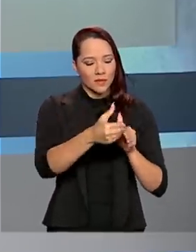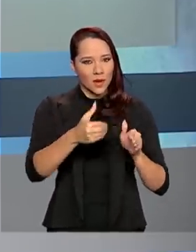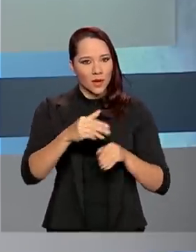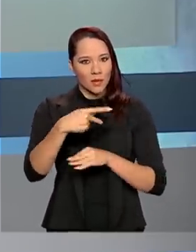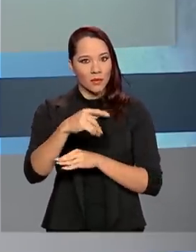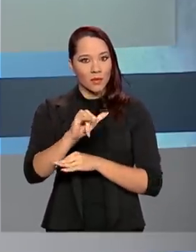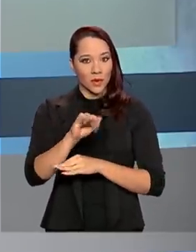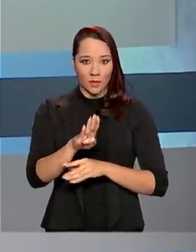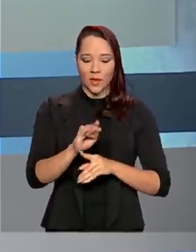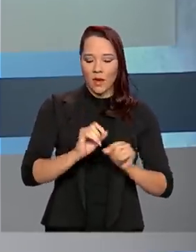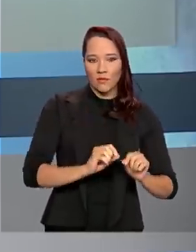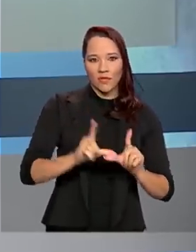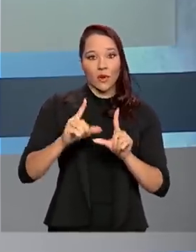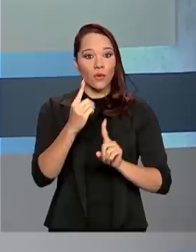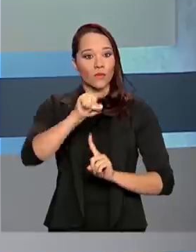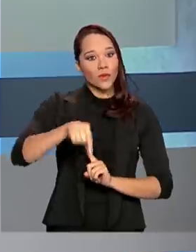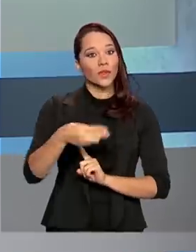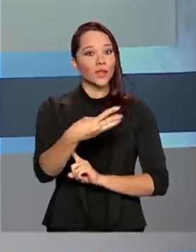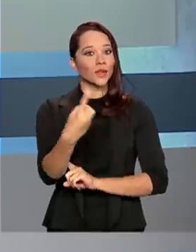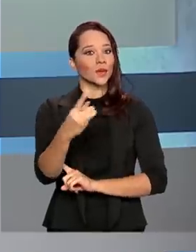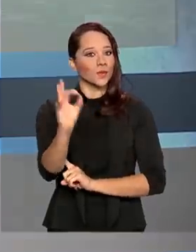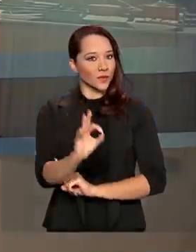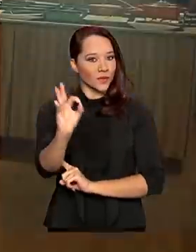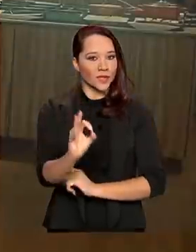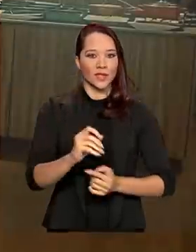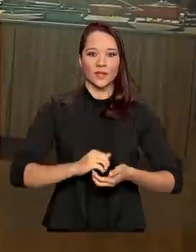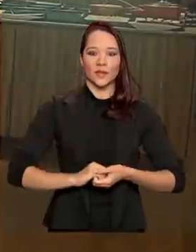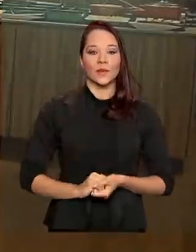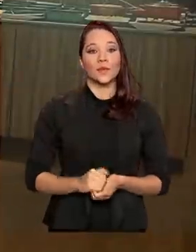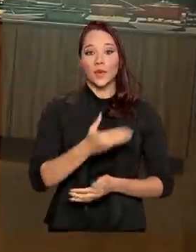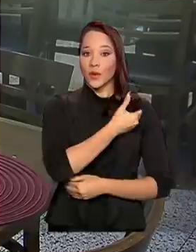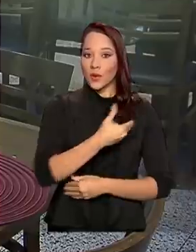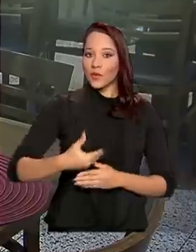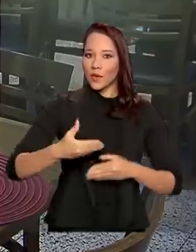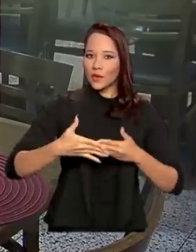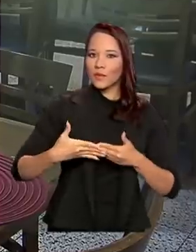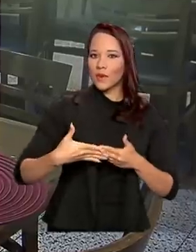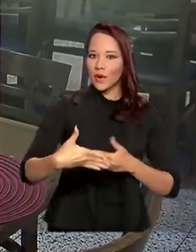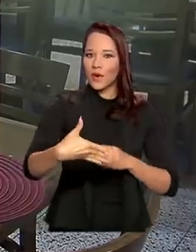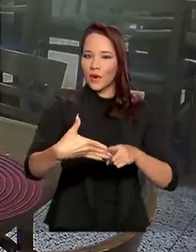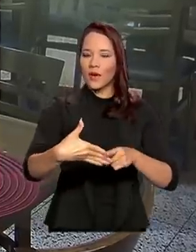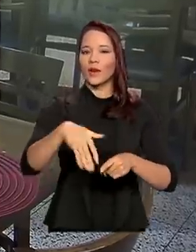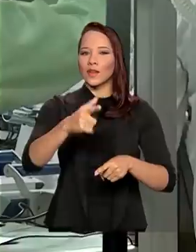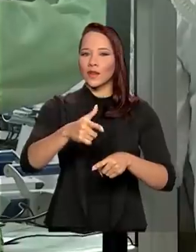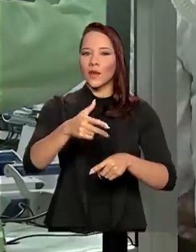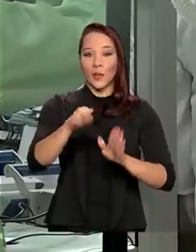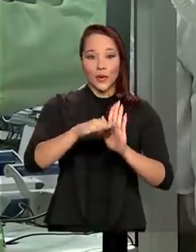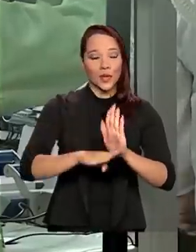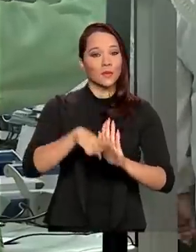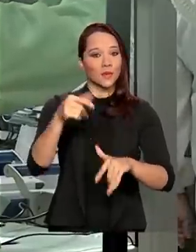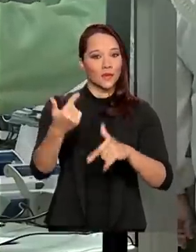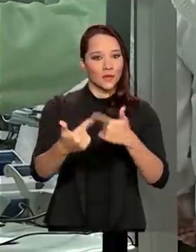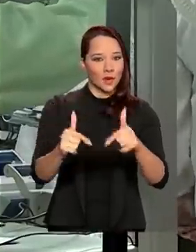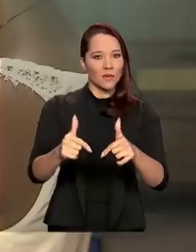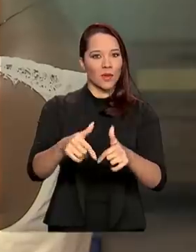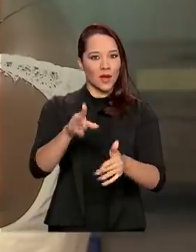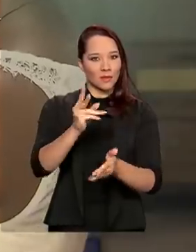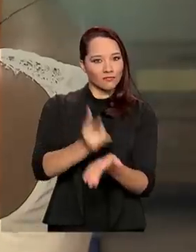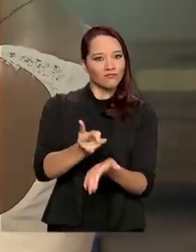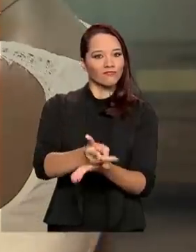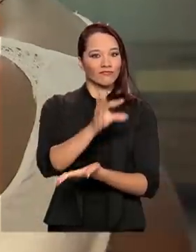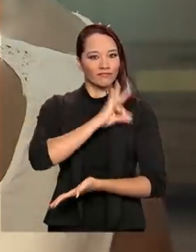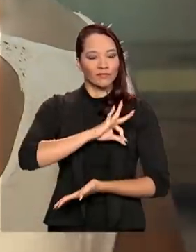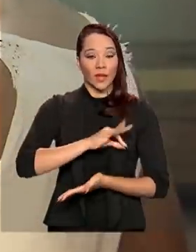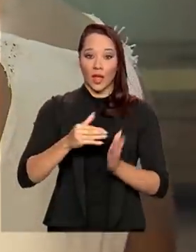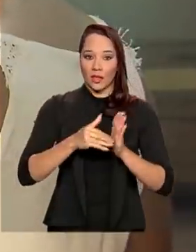PIB tem alta de 1,31%. Governo prorroga programa de manutenção do emprego e da renda. Até